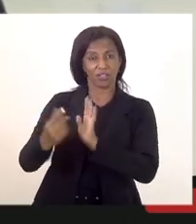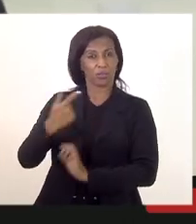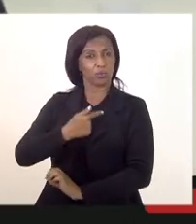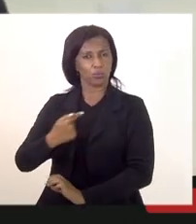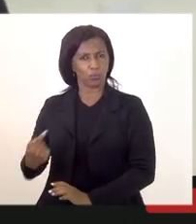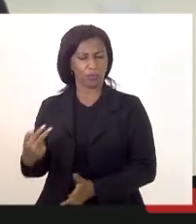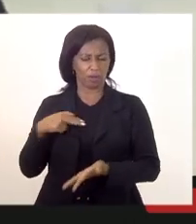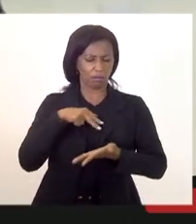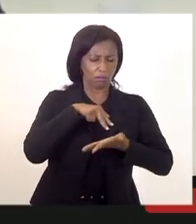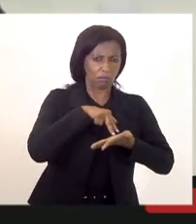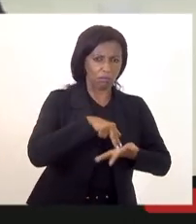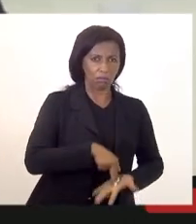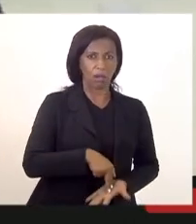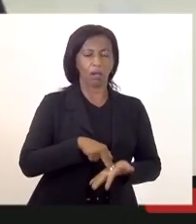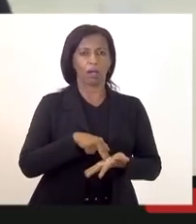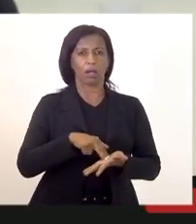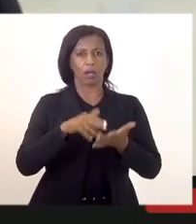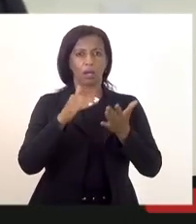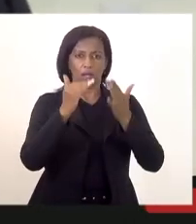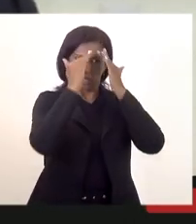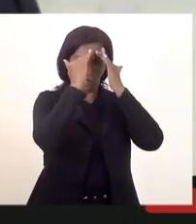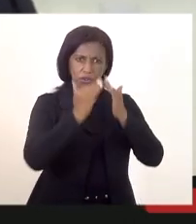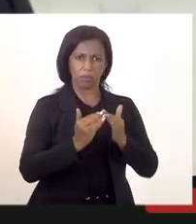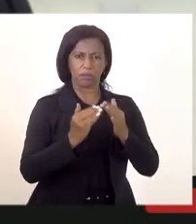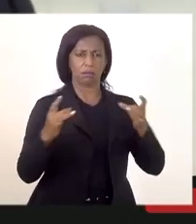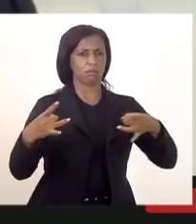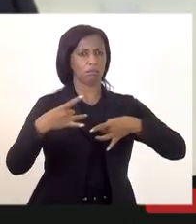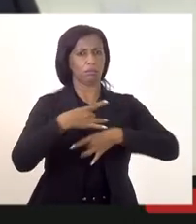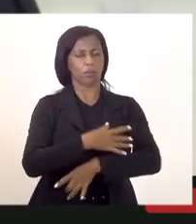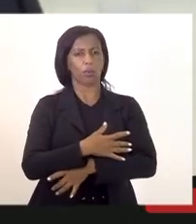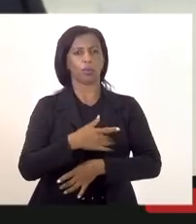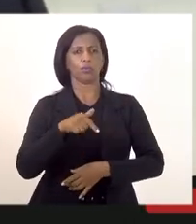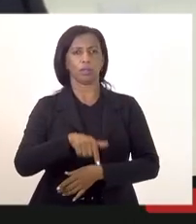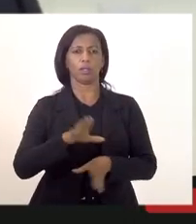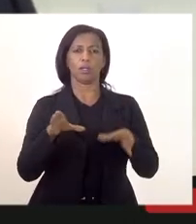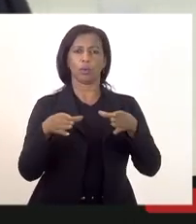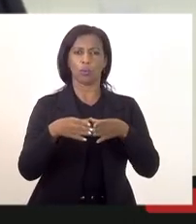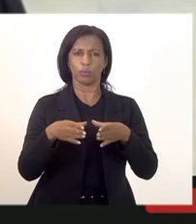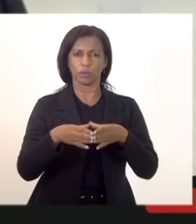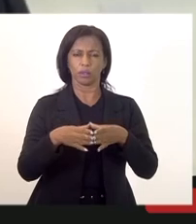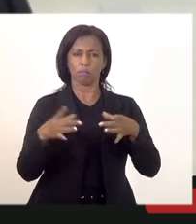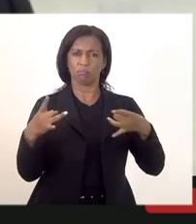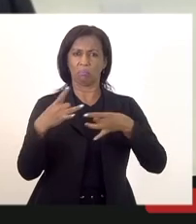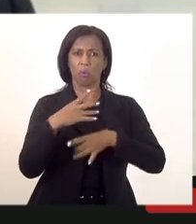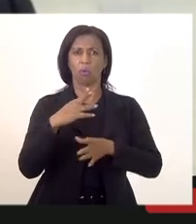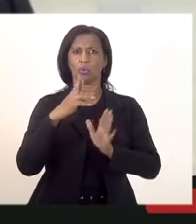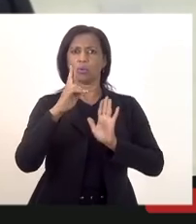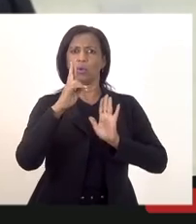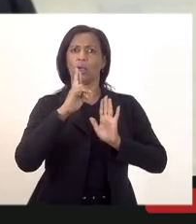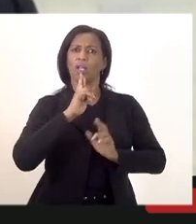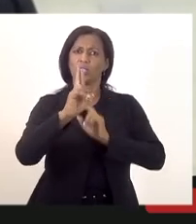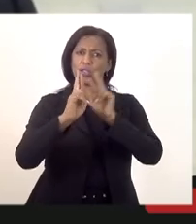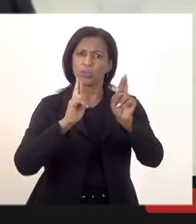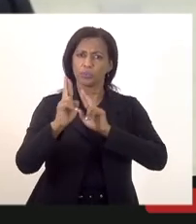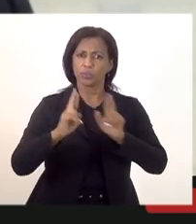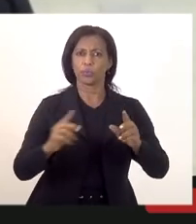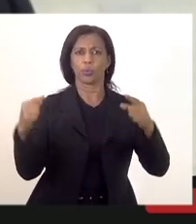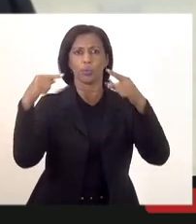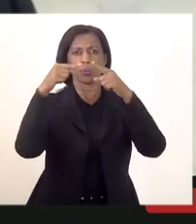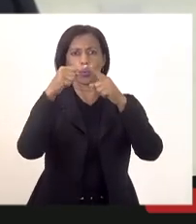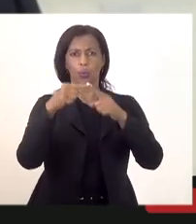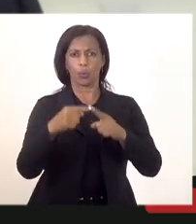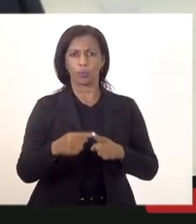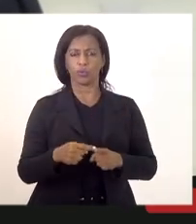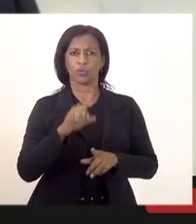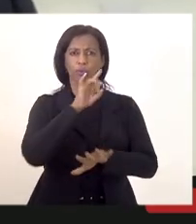dignificando aqui a comissão estando disponível solícito aqui respondendo de forma direta objetiva todas as questões